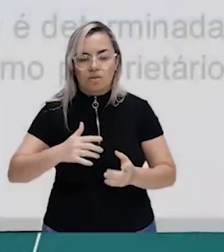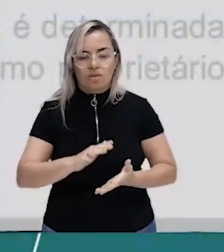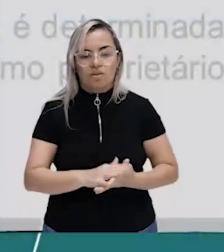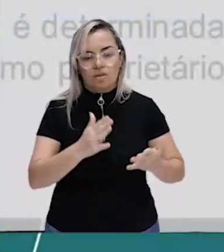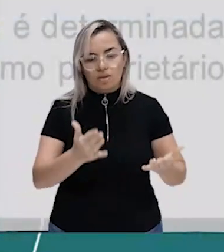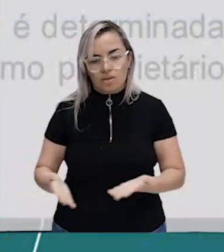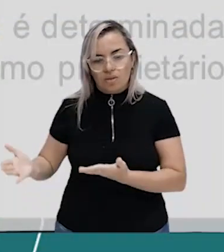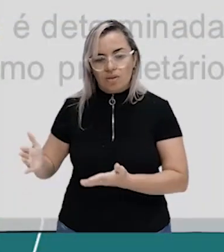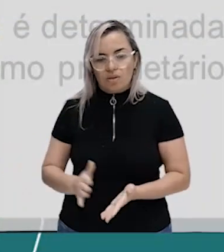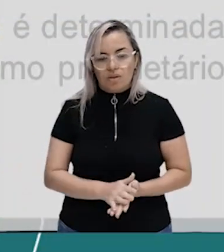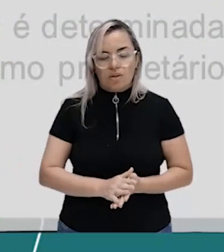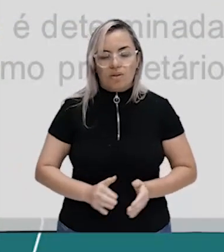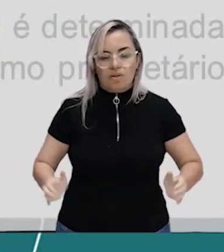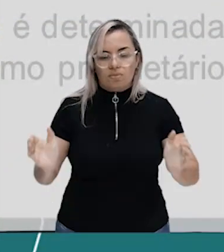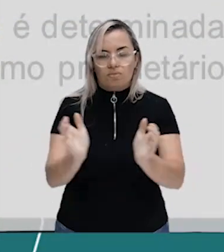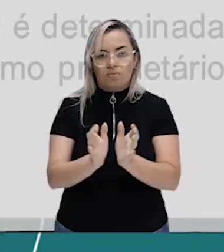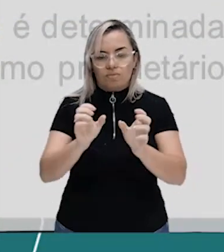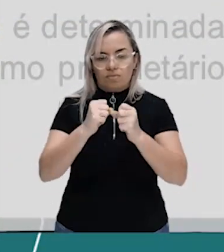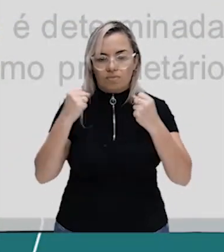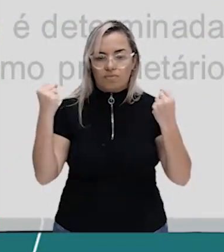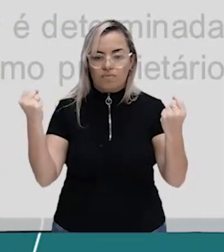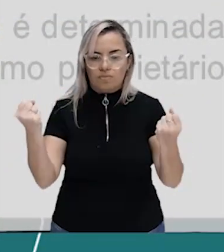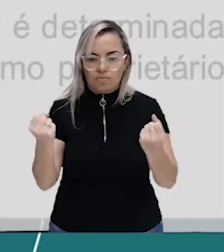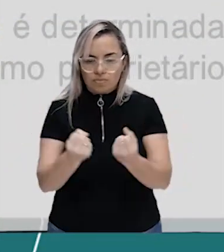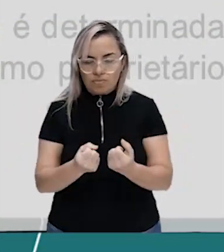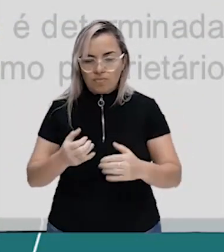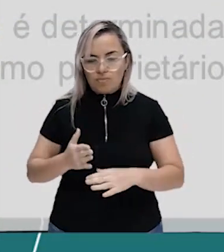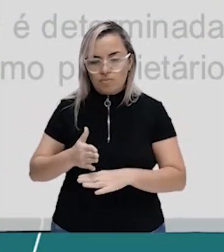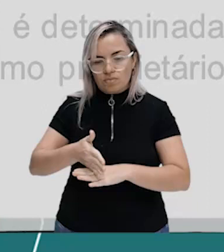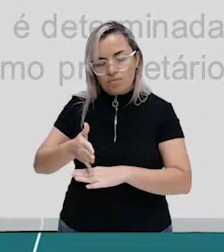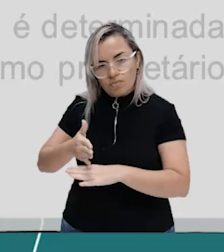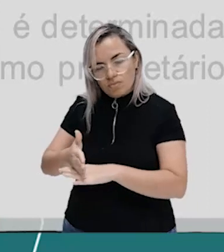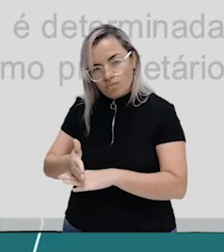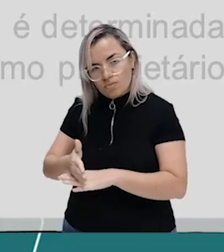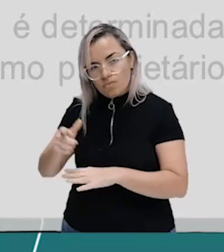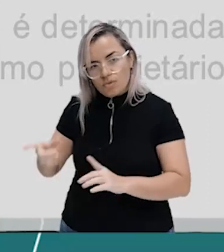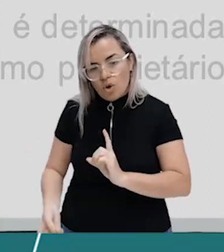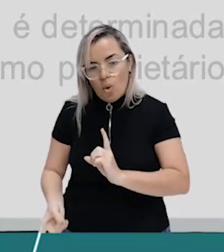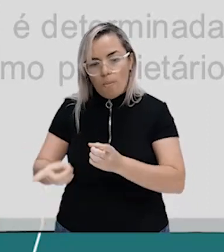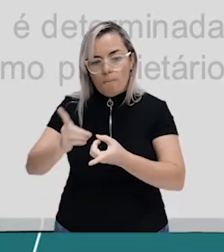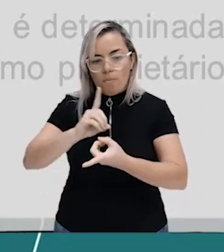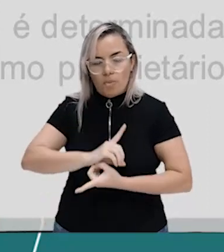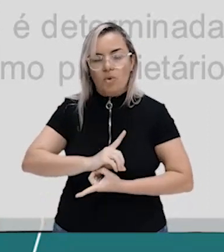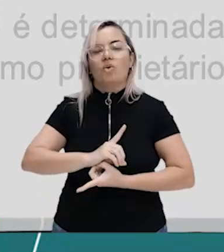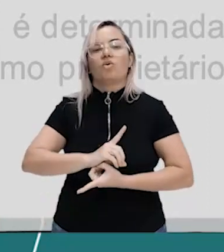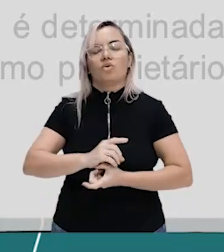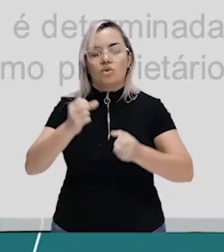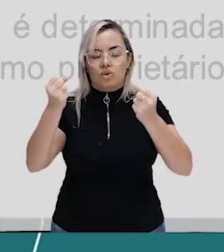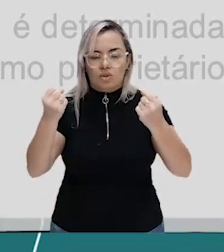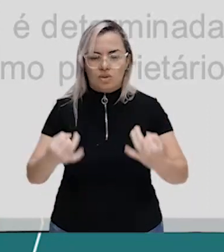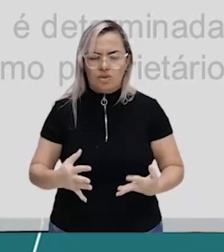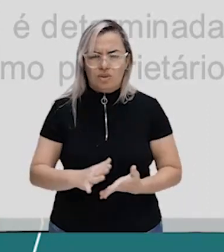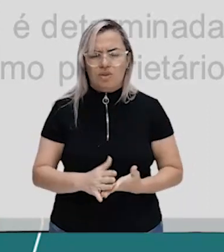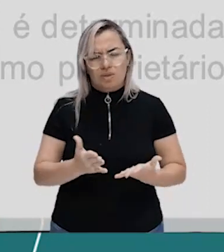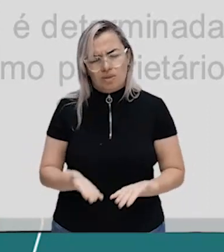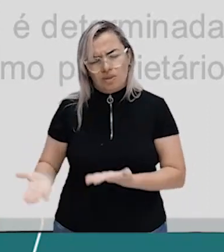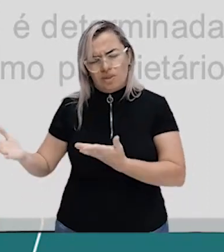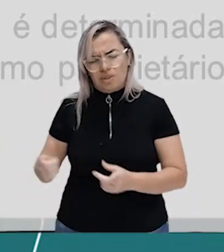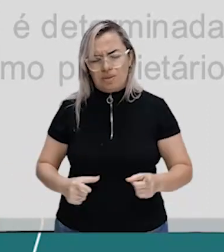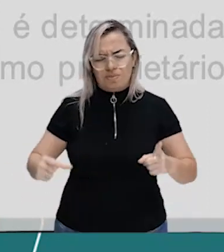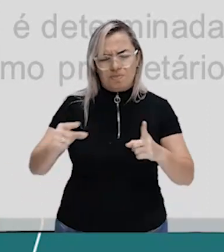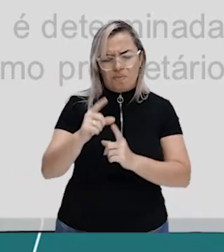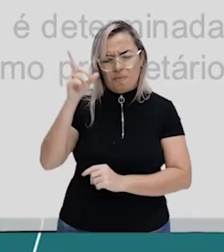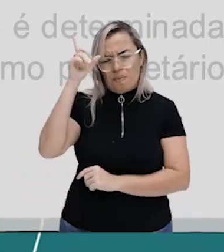classes sociais se inserem, portanto, num quadro antagônico. Eita, professor, que palavra difícil.